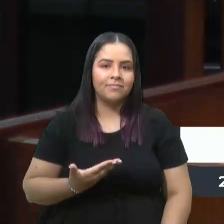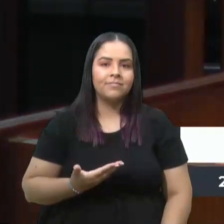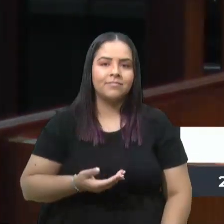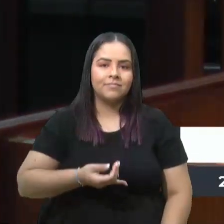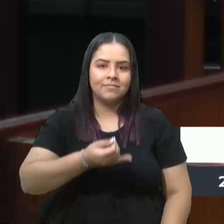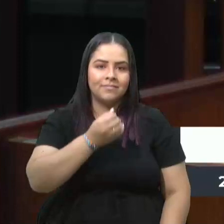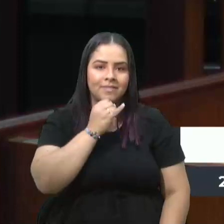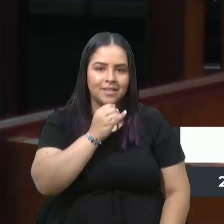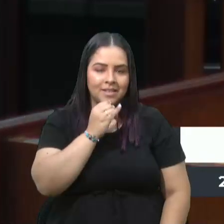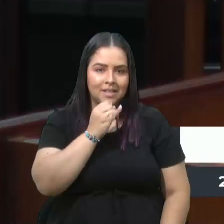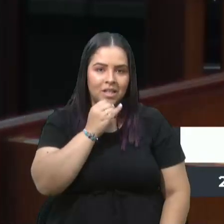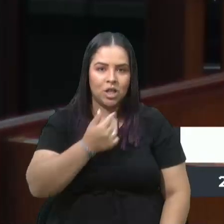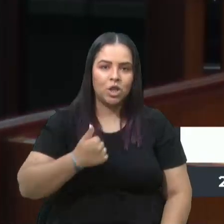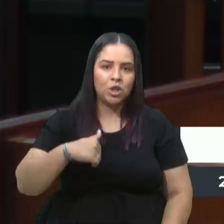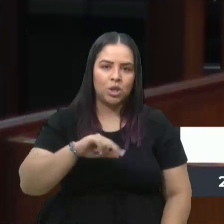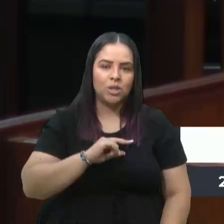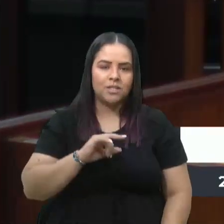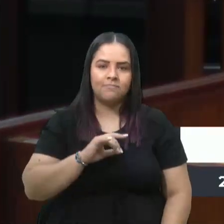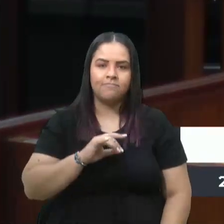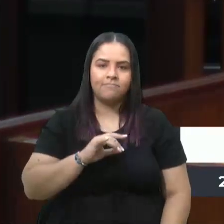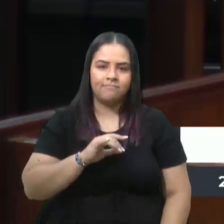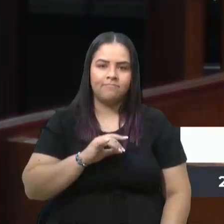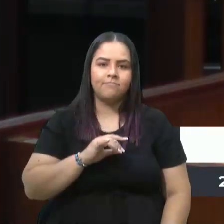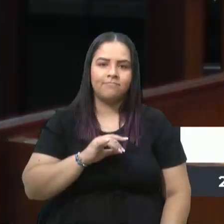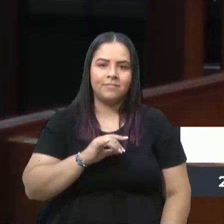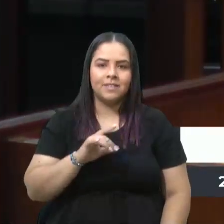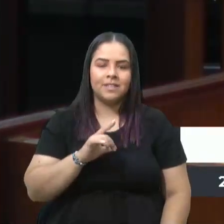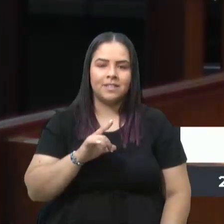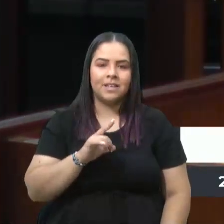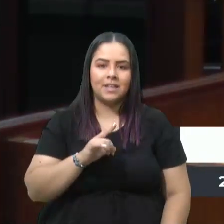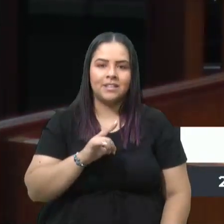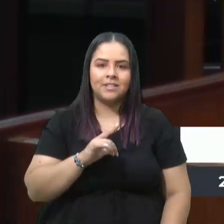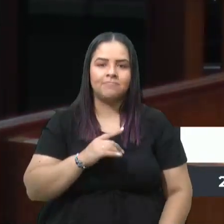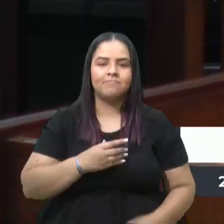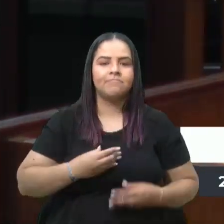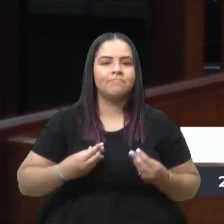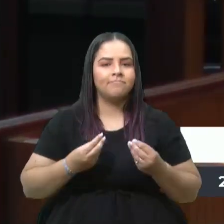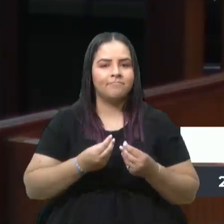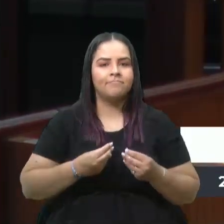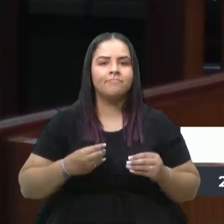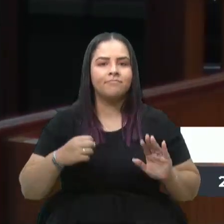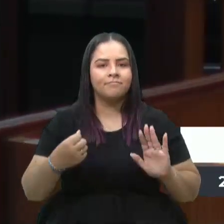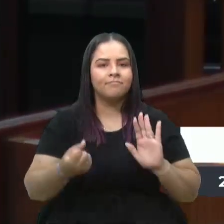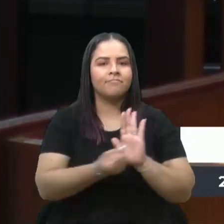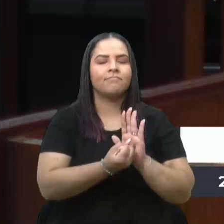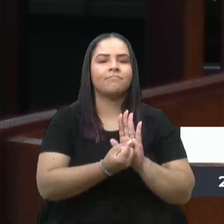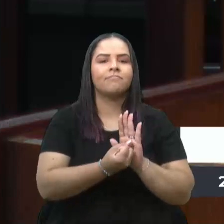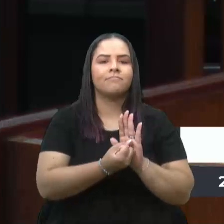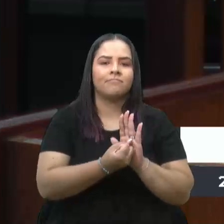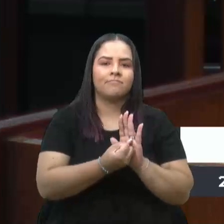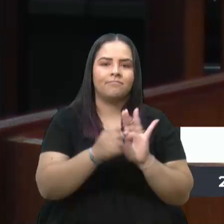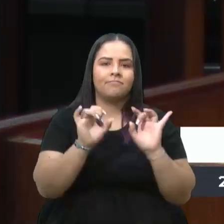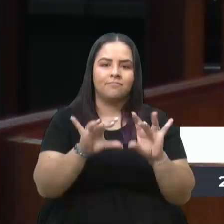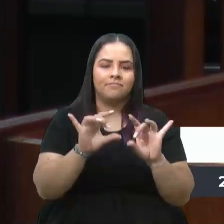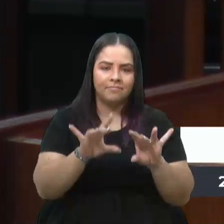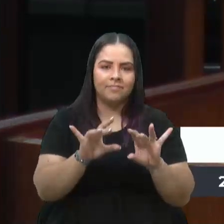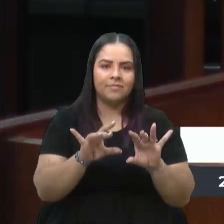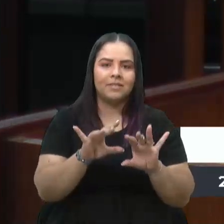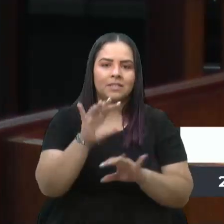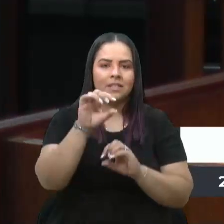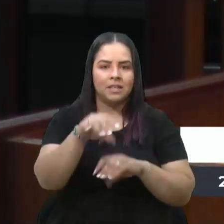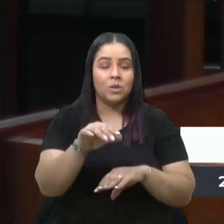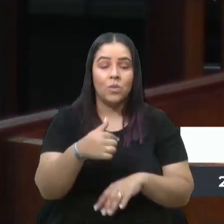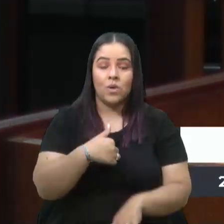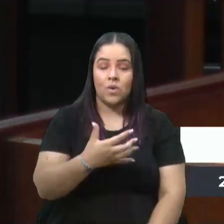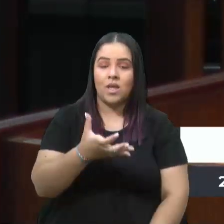estamos sentindo suas marcas. Especialmente na educação, que é a minha área. Eu quero